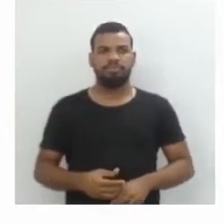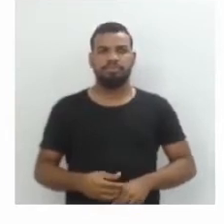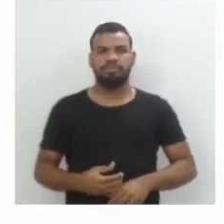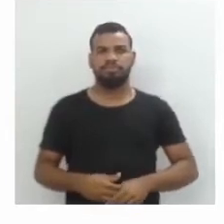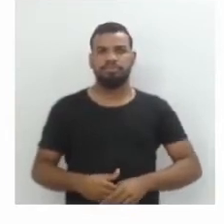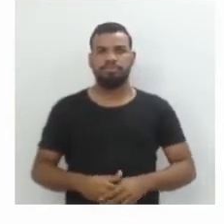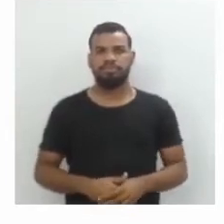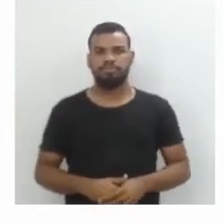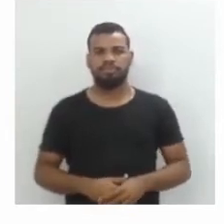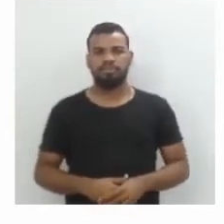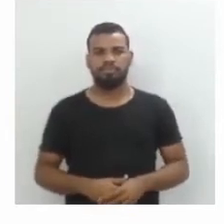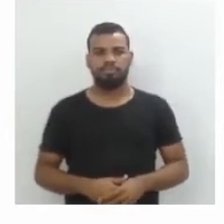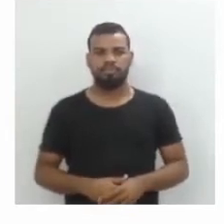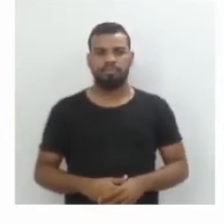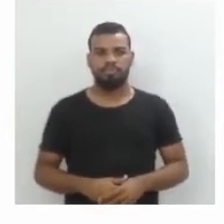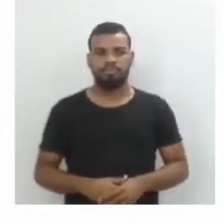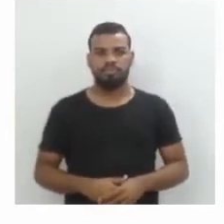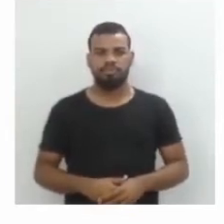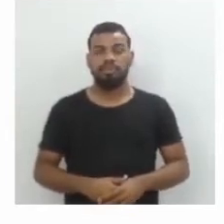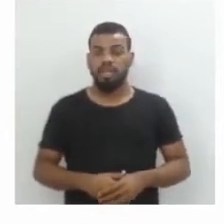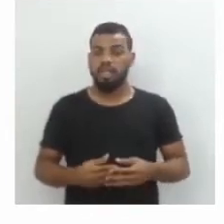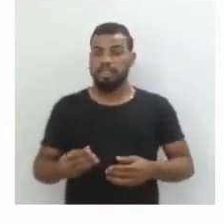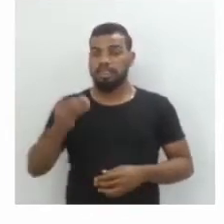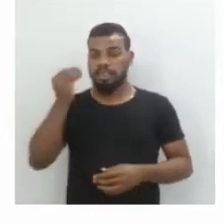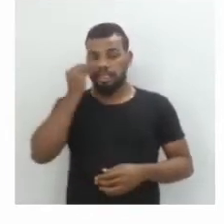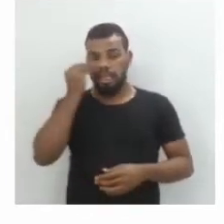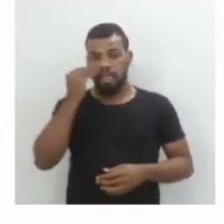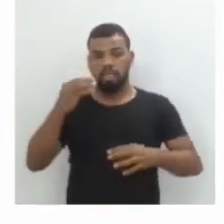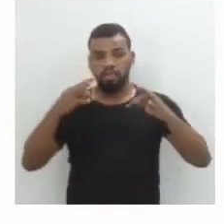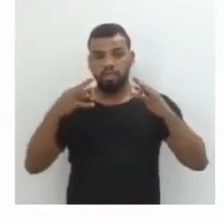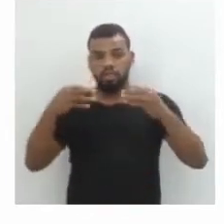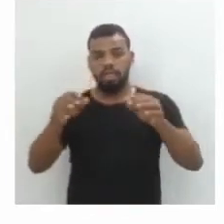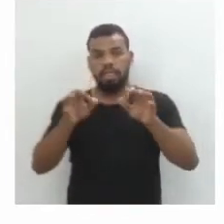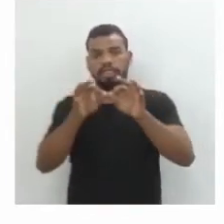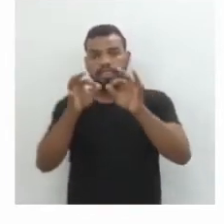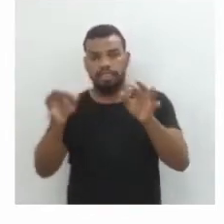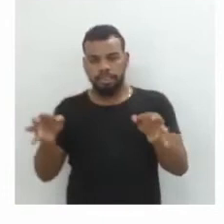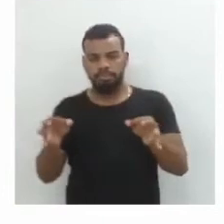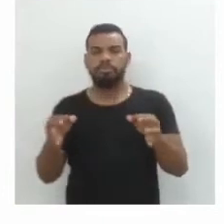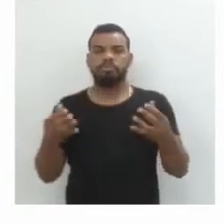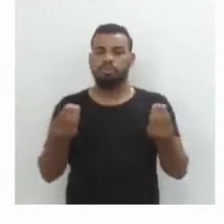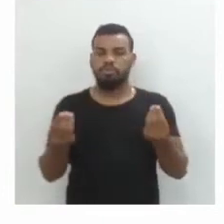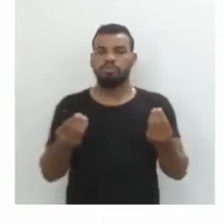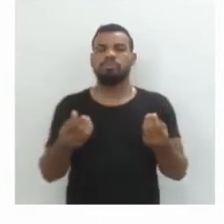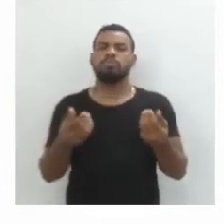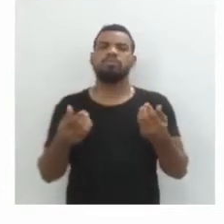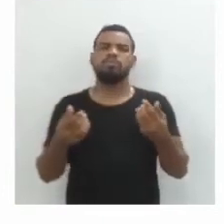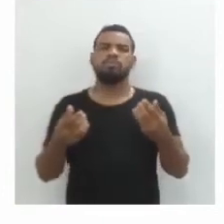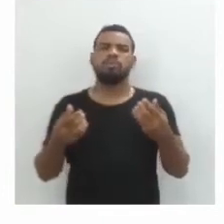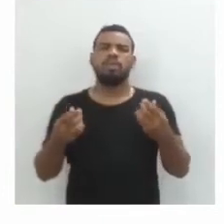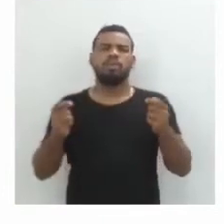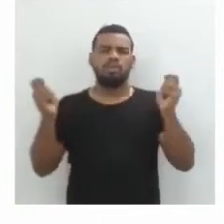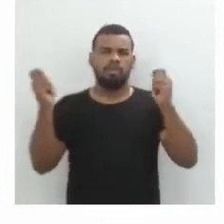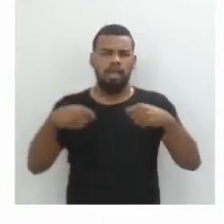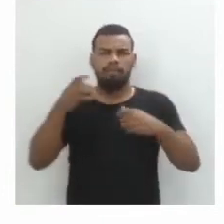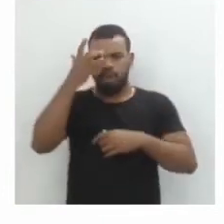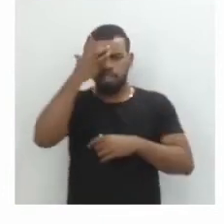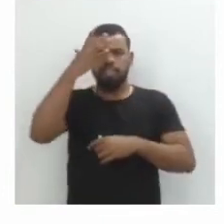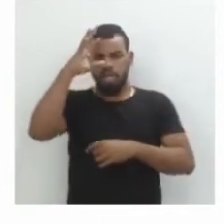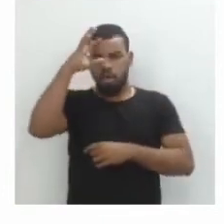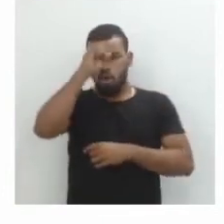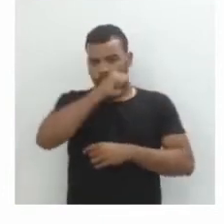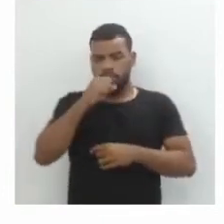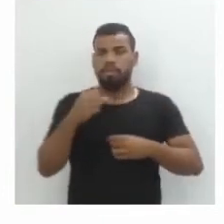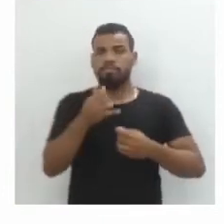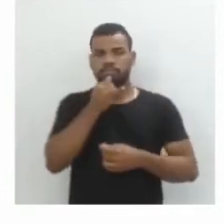Então vamos tentar trazer a forma geral dos juros simples e compostos, uma forma que vai facilitar esse nosso cálculo.